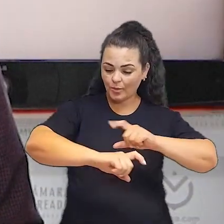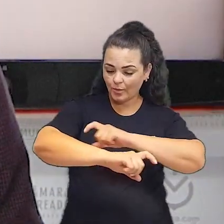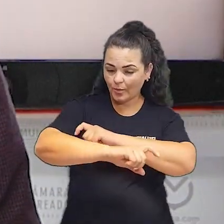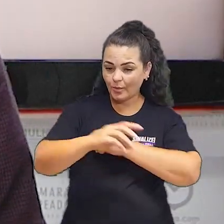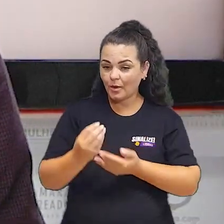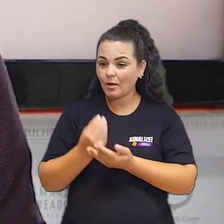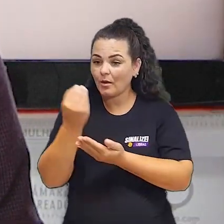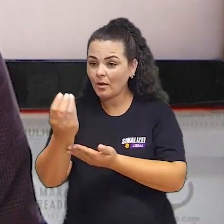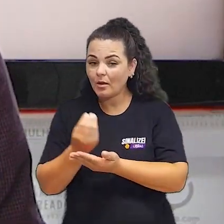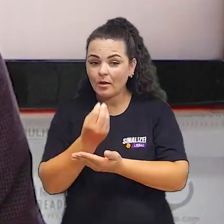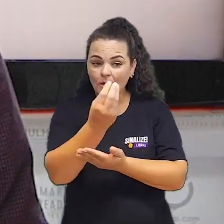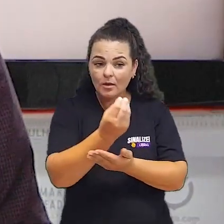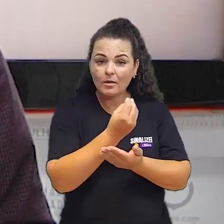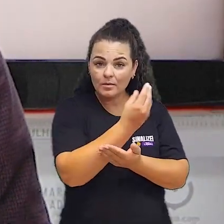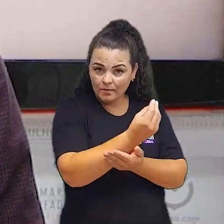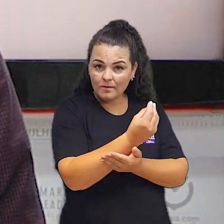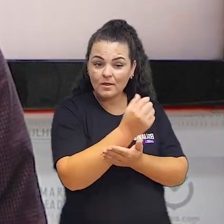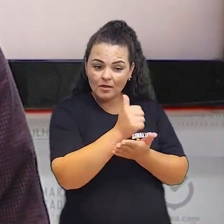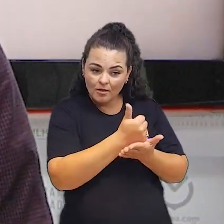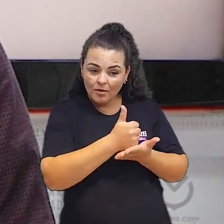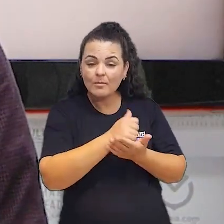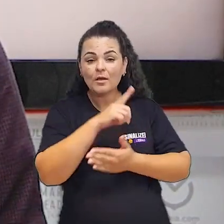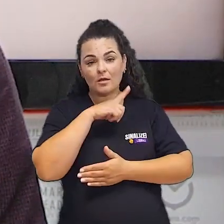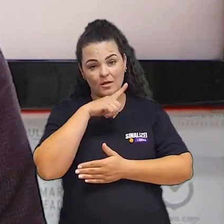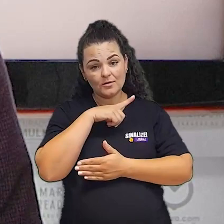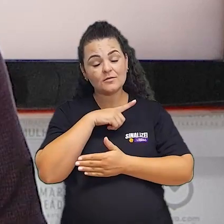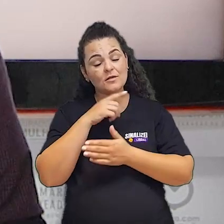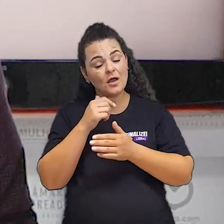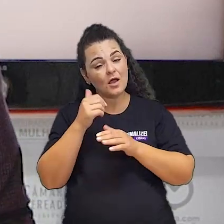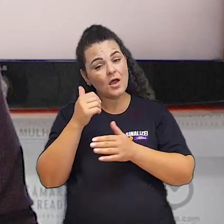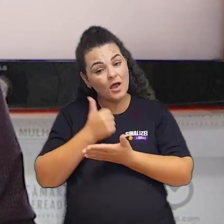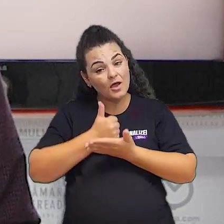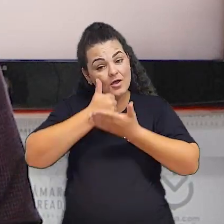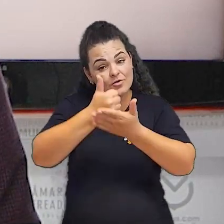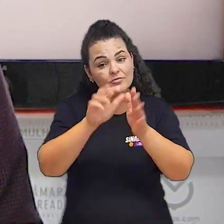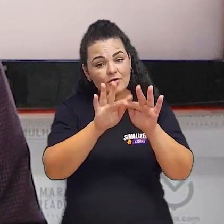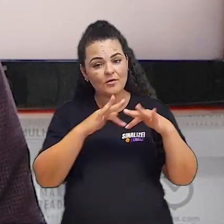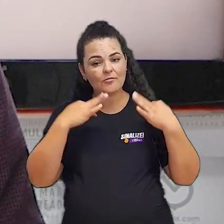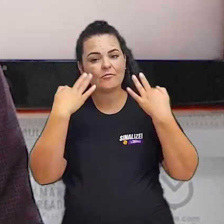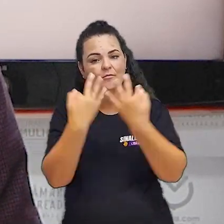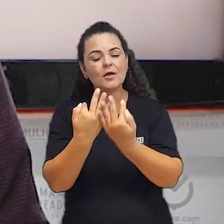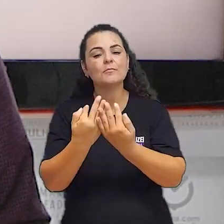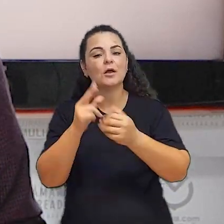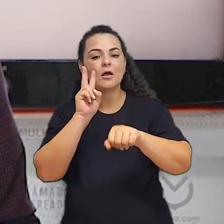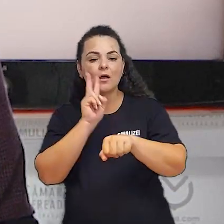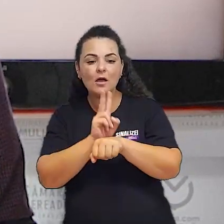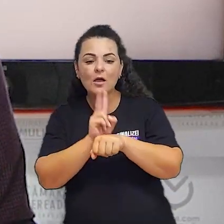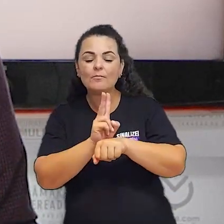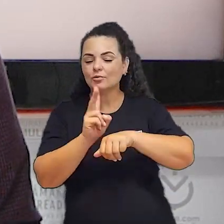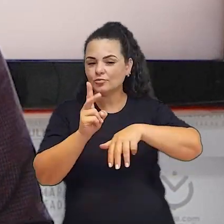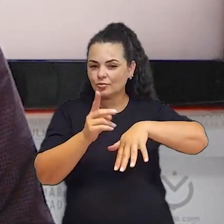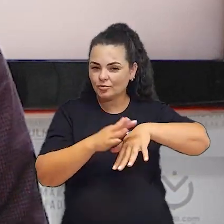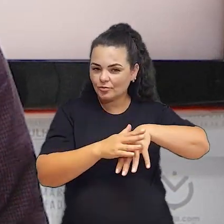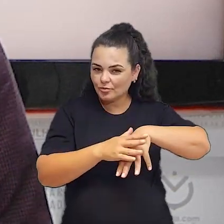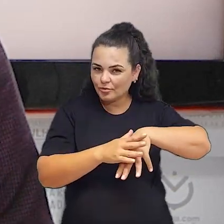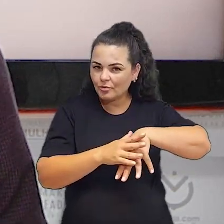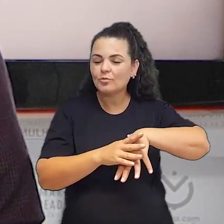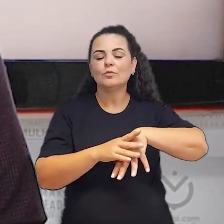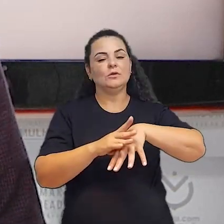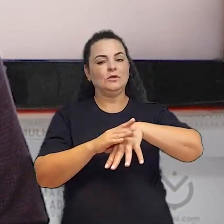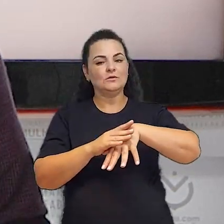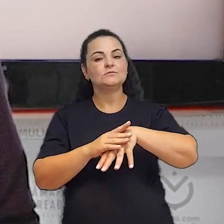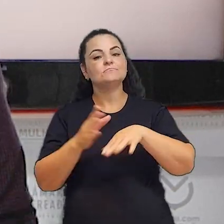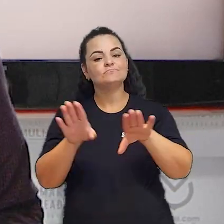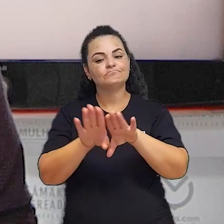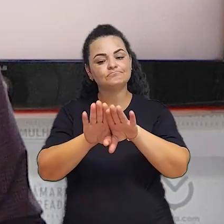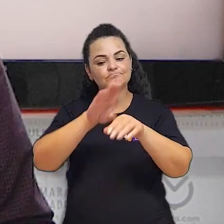repelentes nas farmácias básicas seria uma medida eficaz para ajudar as famílias a se protegerem contra a doença transmitida